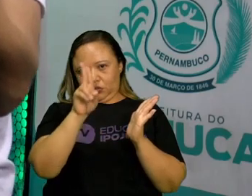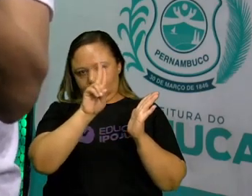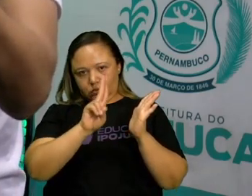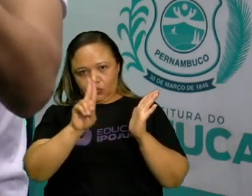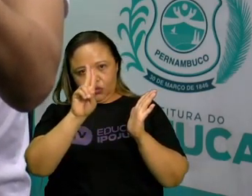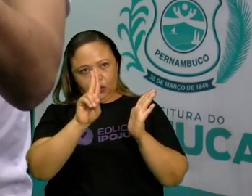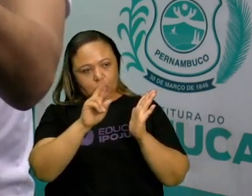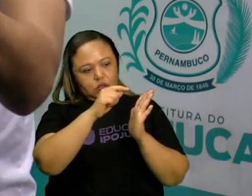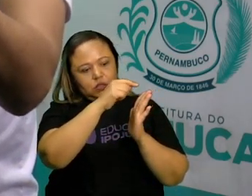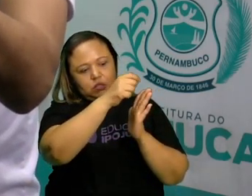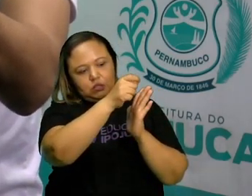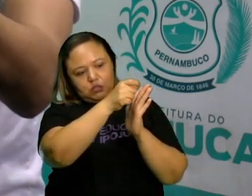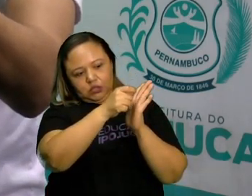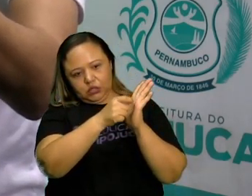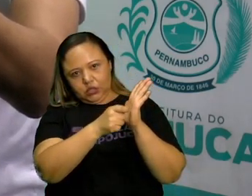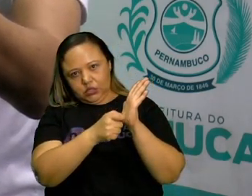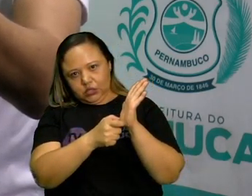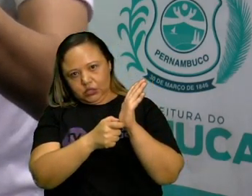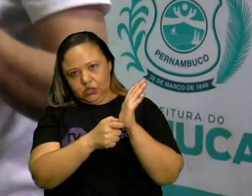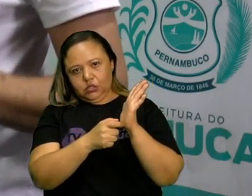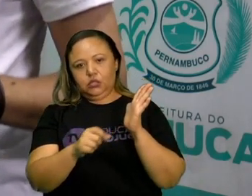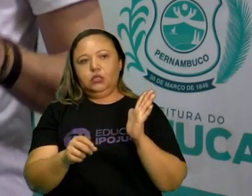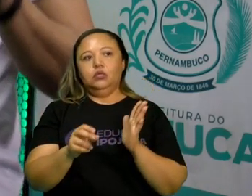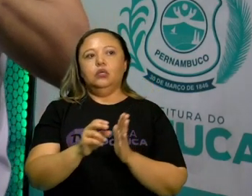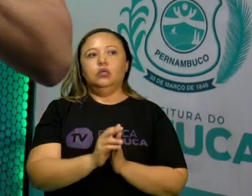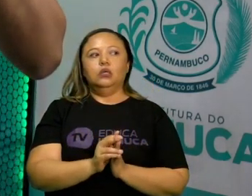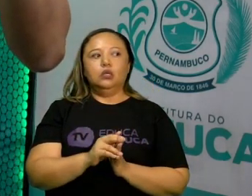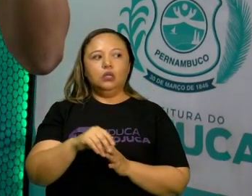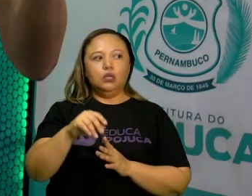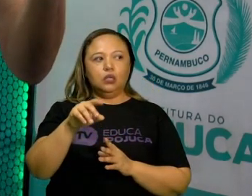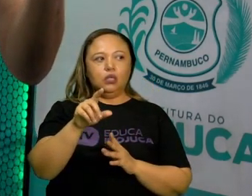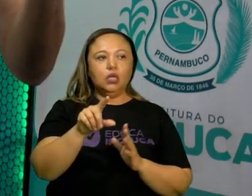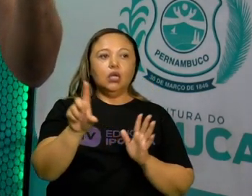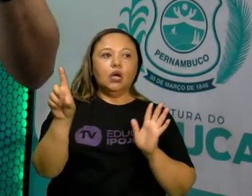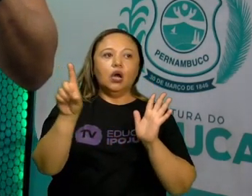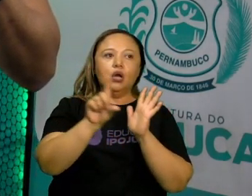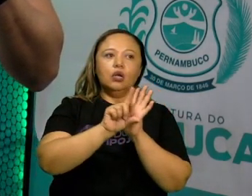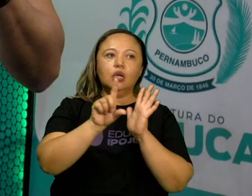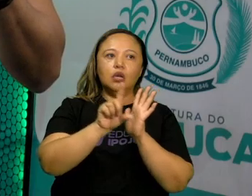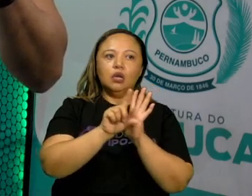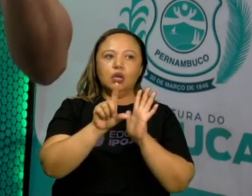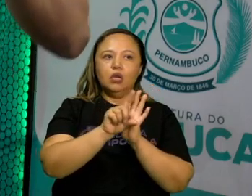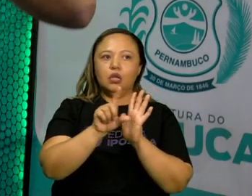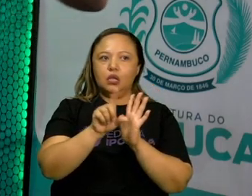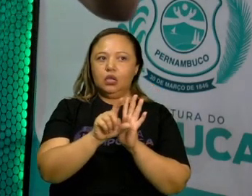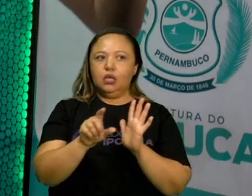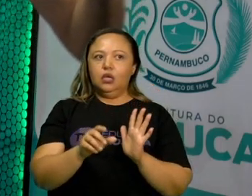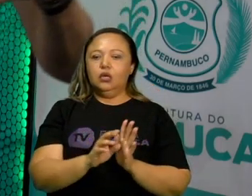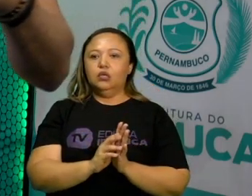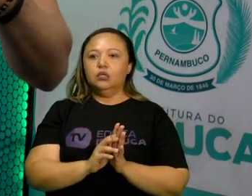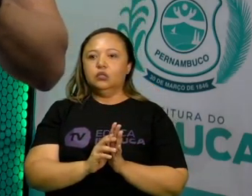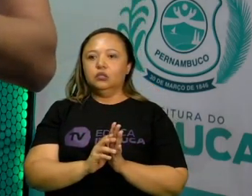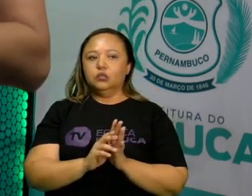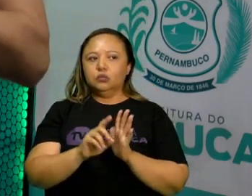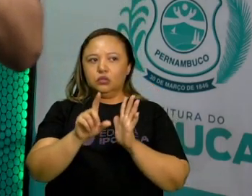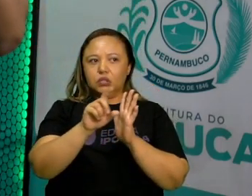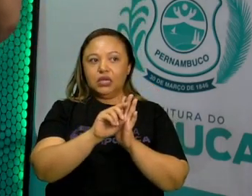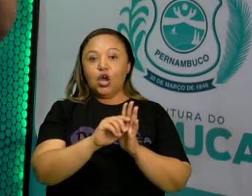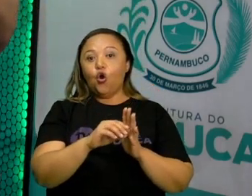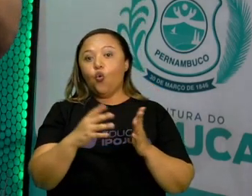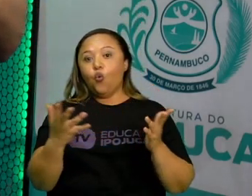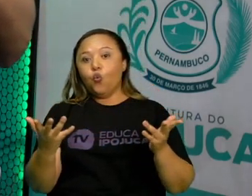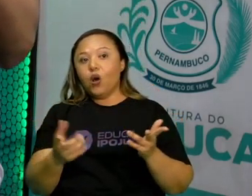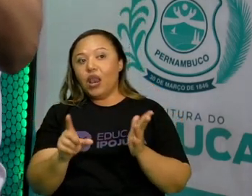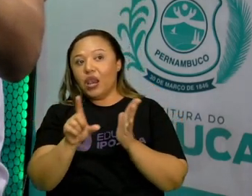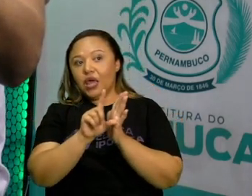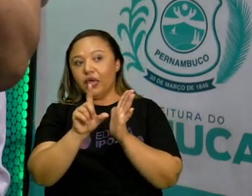Lei Rouanet. Vamos falar só um pouquinho sobre a Lei Rouanet, porque tem muita gente que fala muita besteira, sobretudo nesses tempos de fake news. A